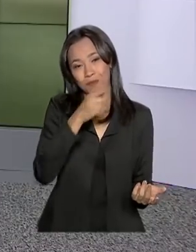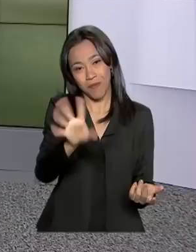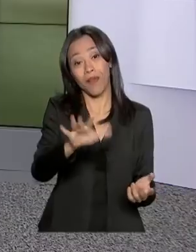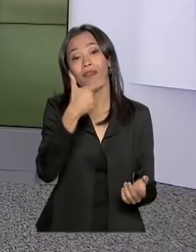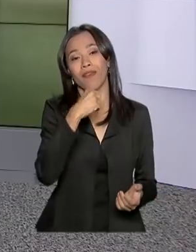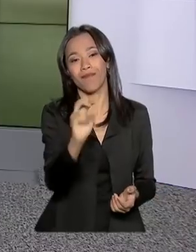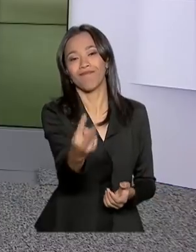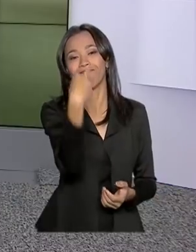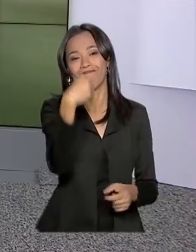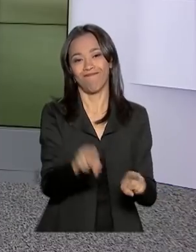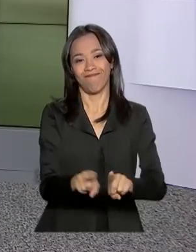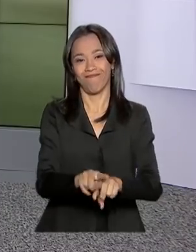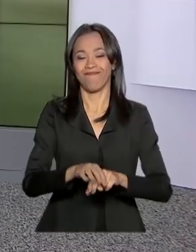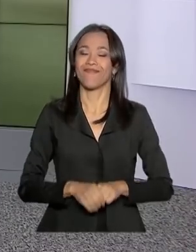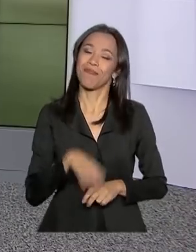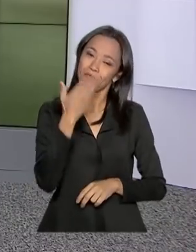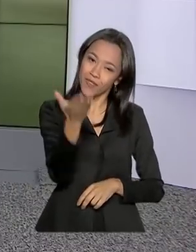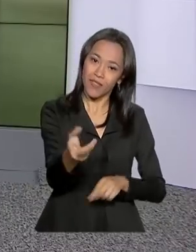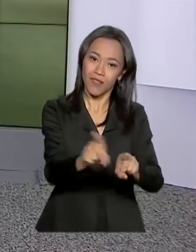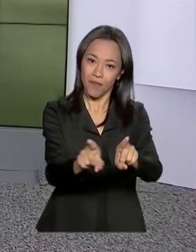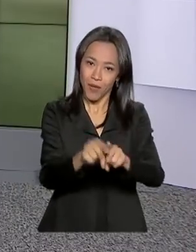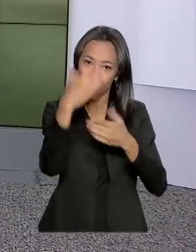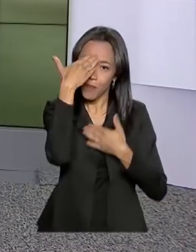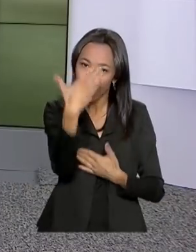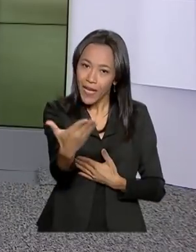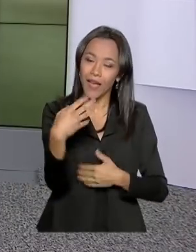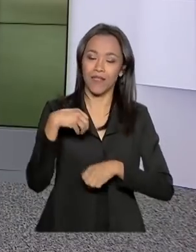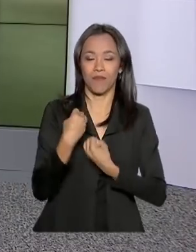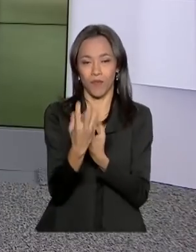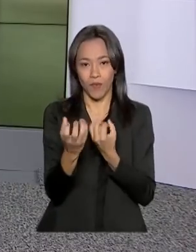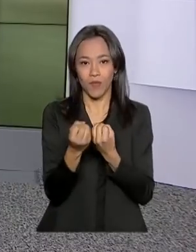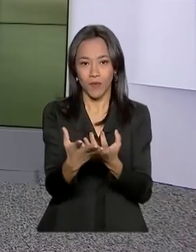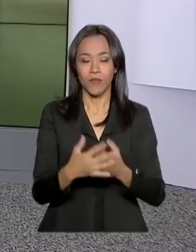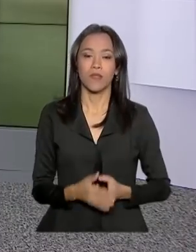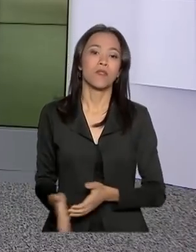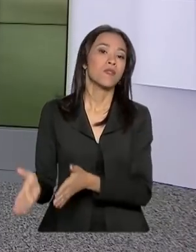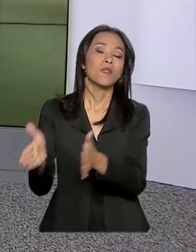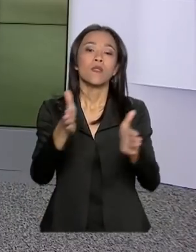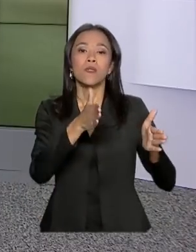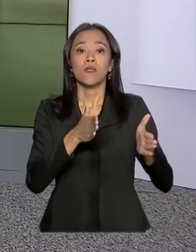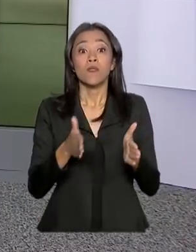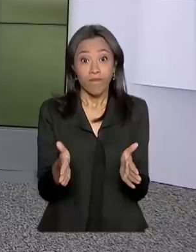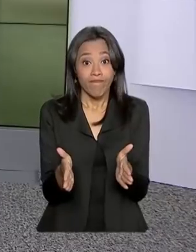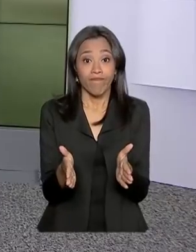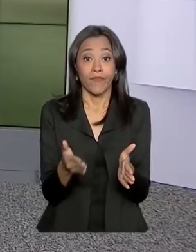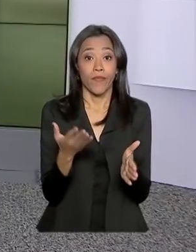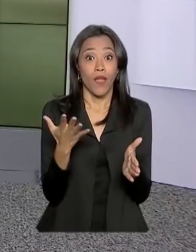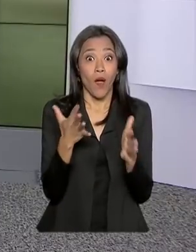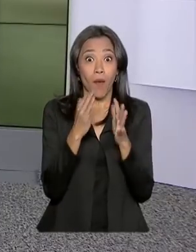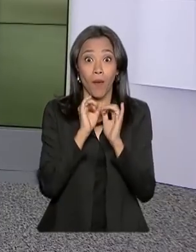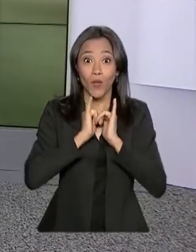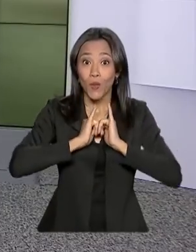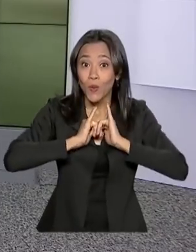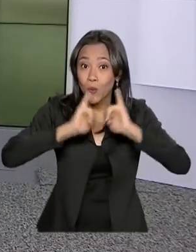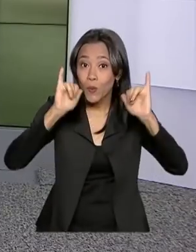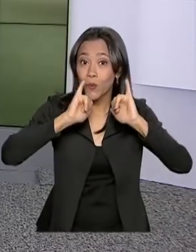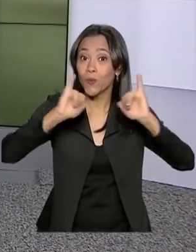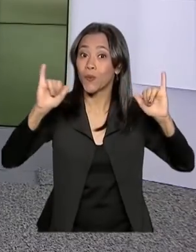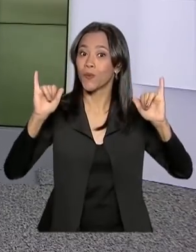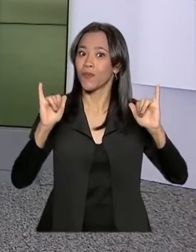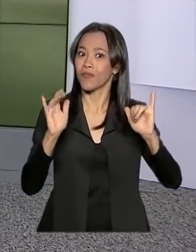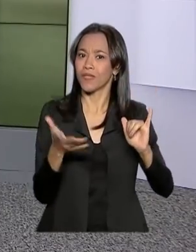nos assiste. Para você também, Selma. Obrigada pelas suas informações. Bom, e olha só que boa notícia. A